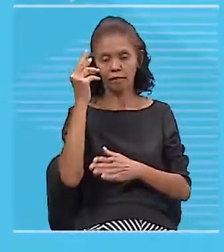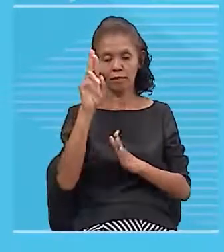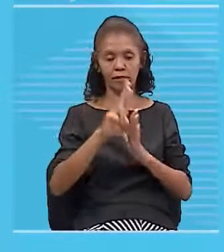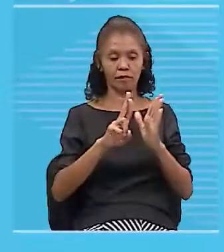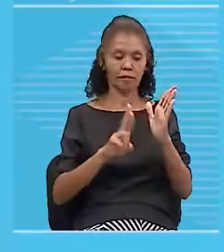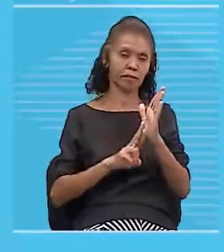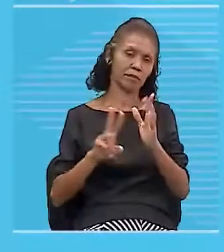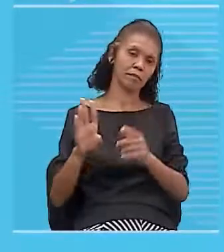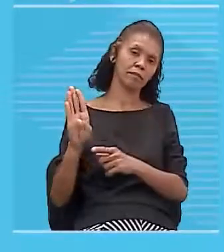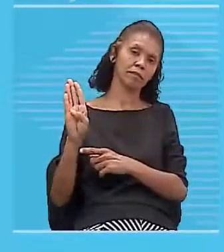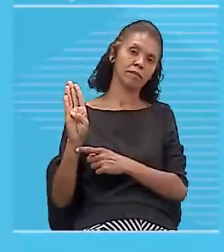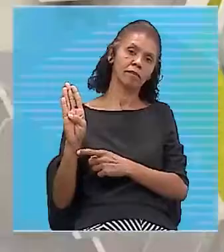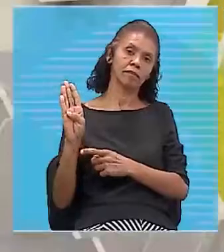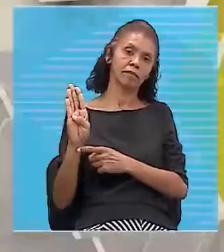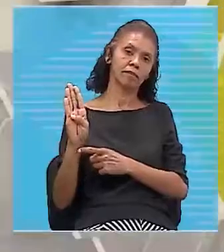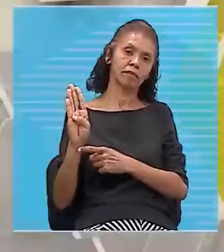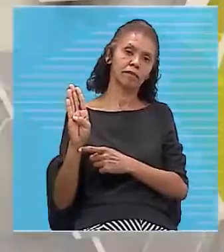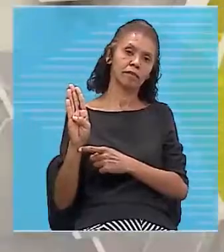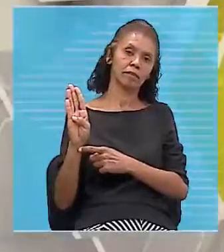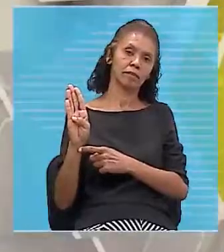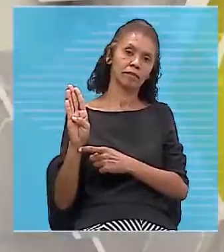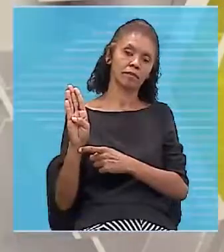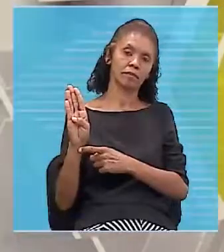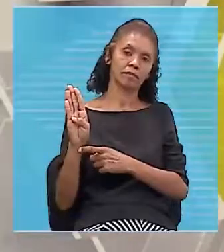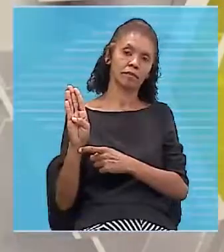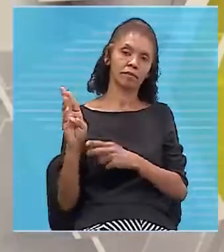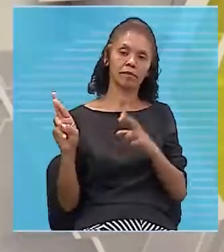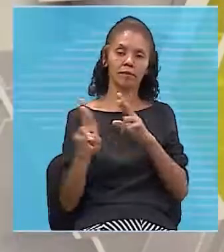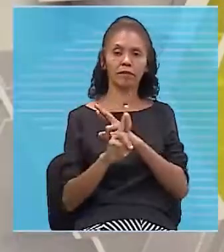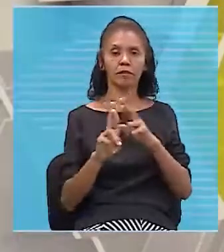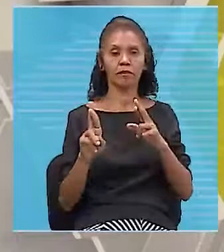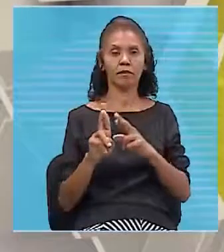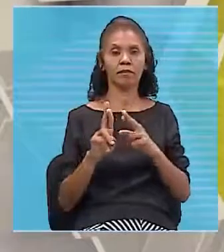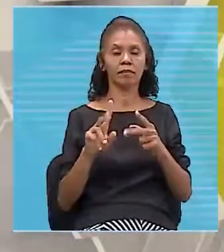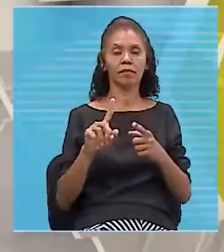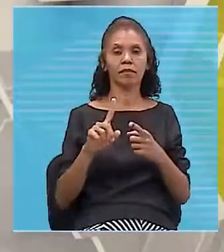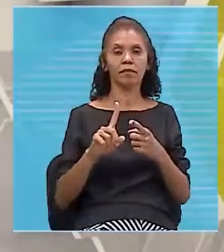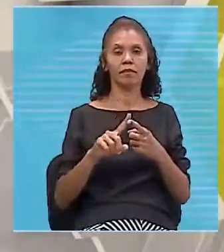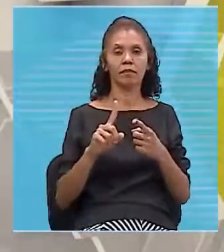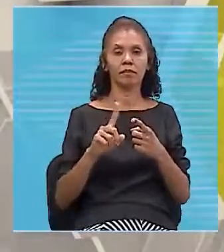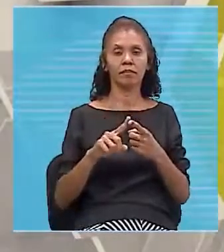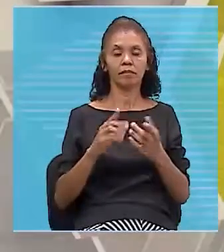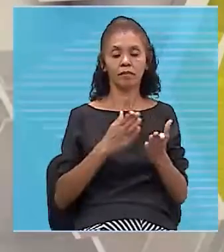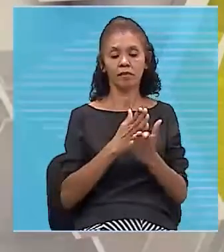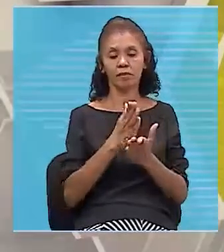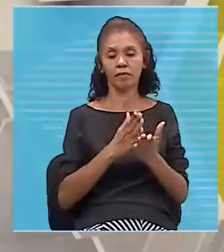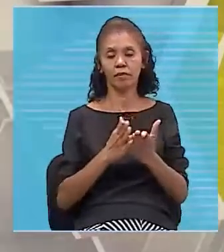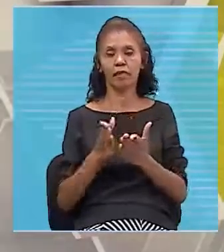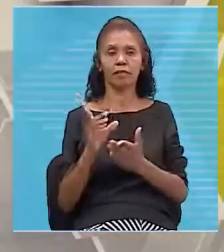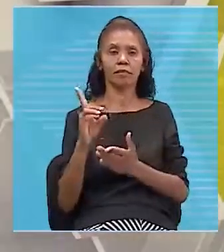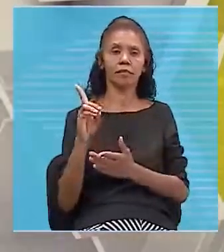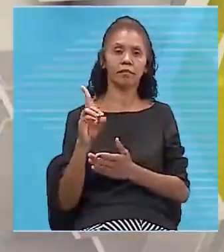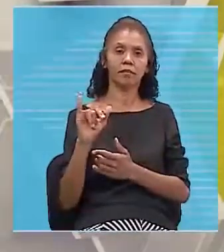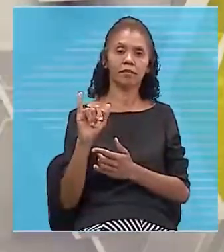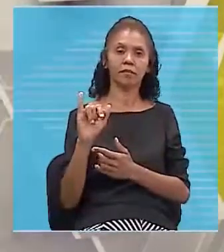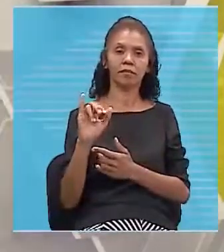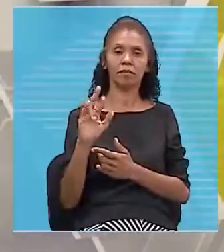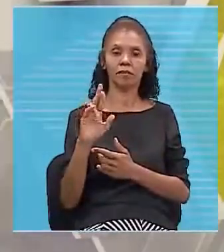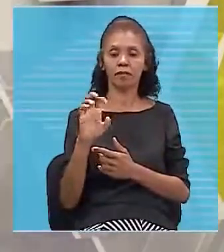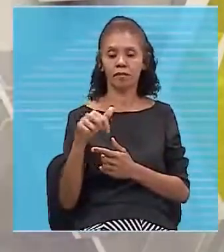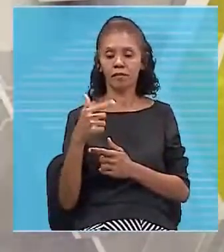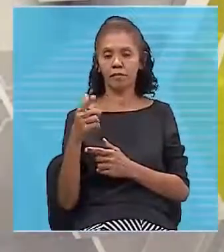direita, quando ele fala de sentido, quando ele fala de direção. Tá bom? E aí, depois do